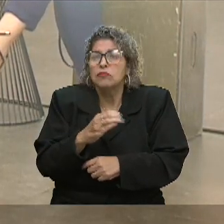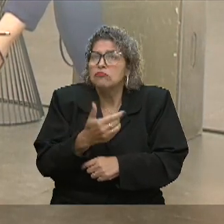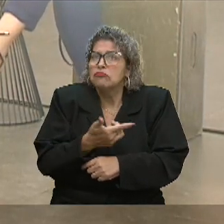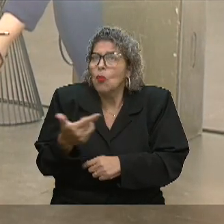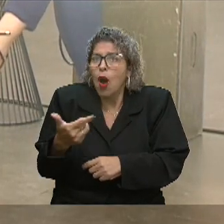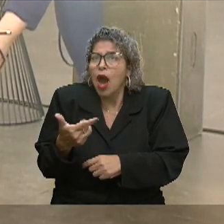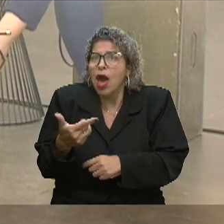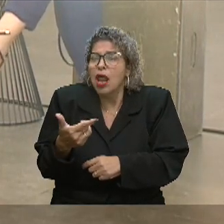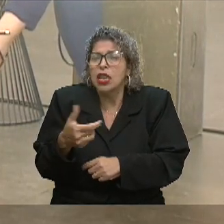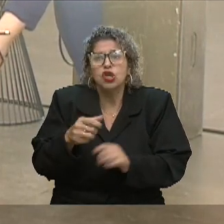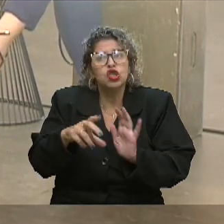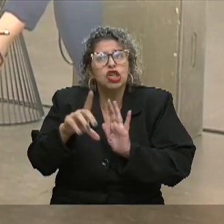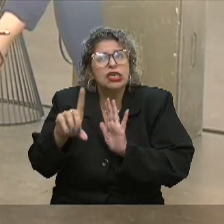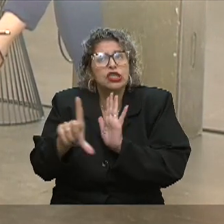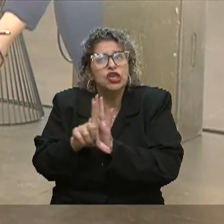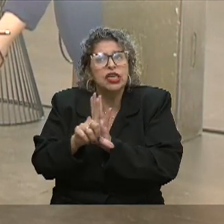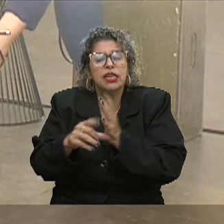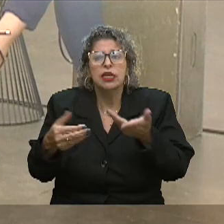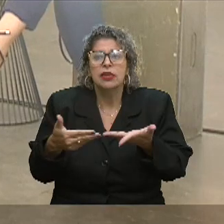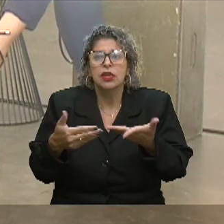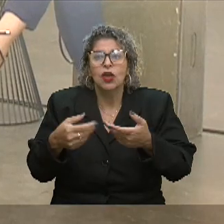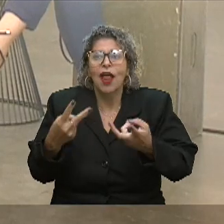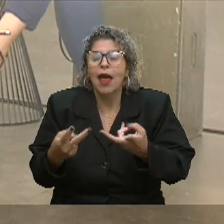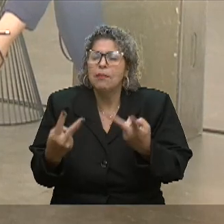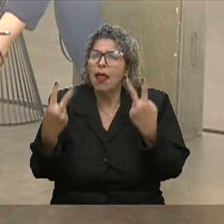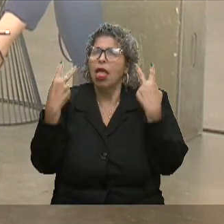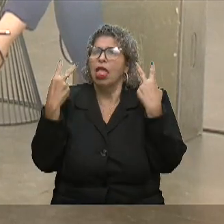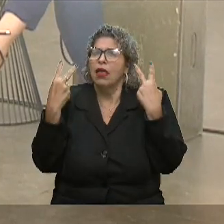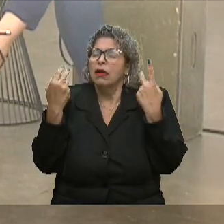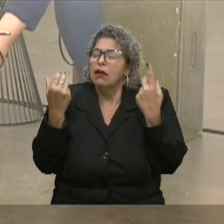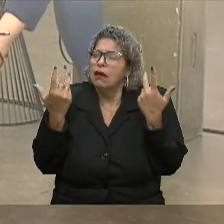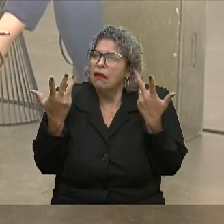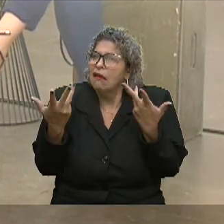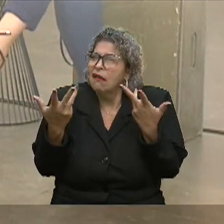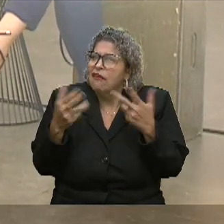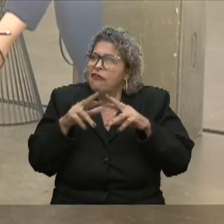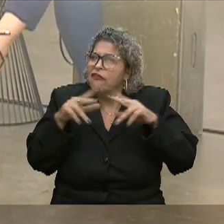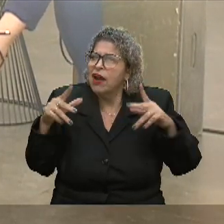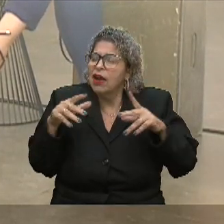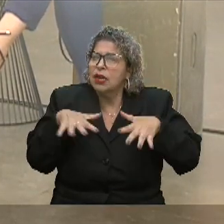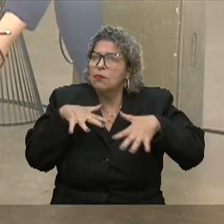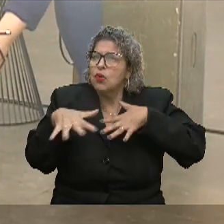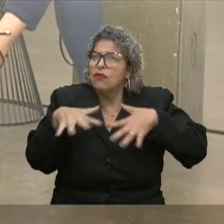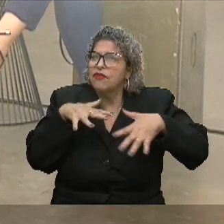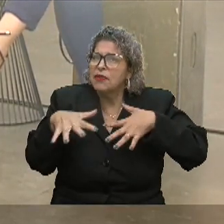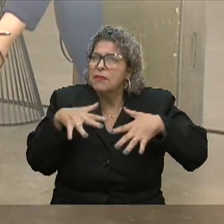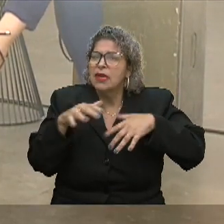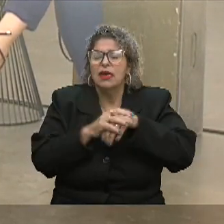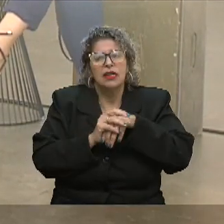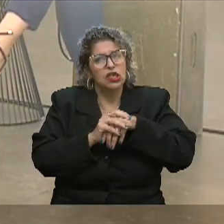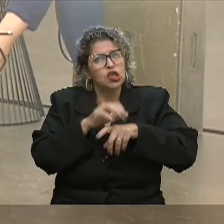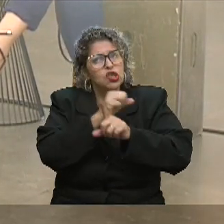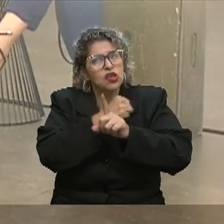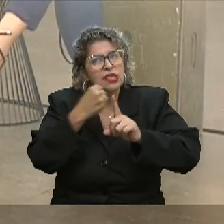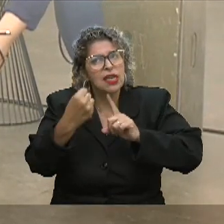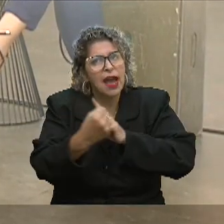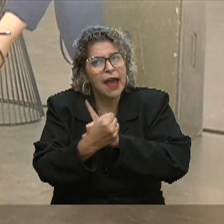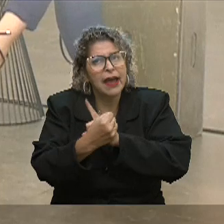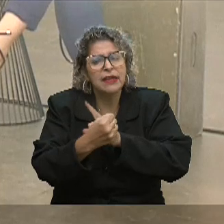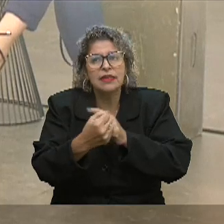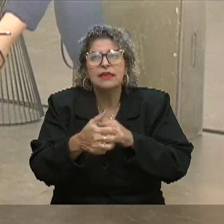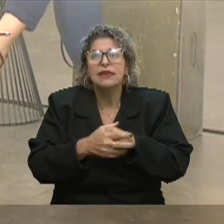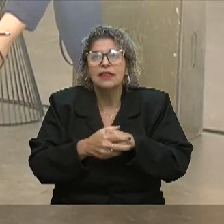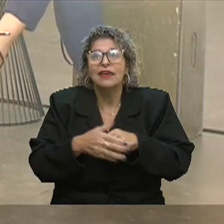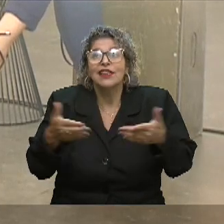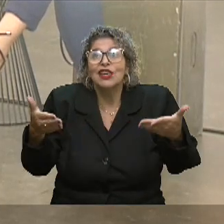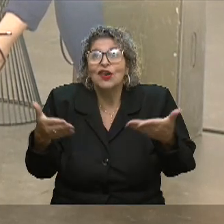gente? De olhar para trás, olhar para essas mulheres de inúmeros movimentos sociais, as sufragistas, se a gente for pensar, que